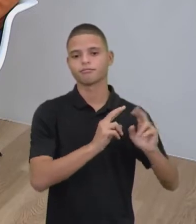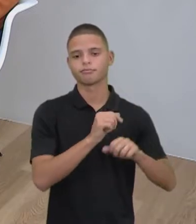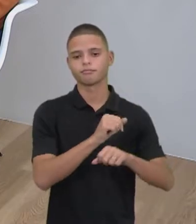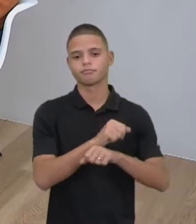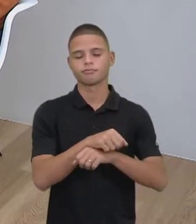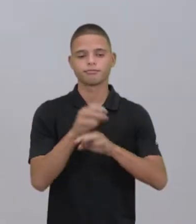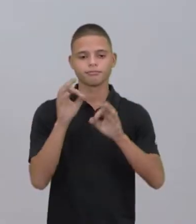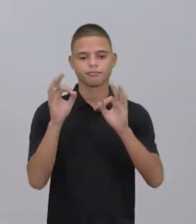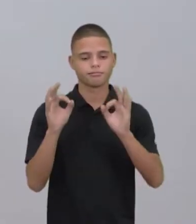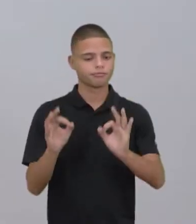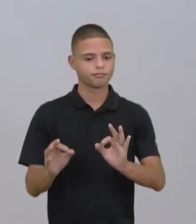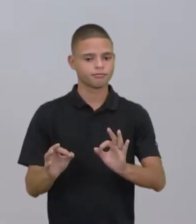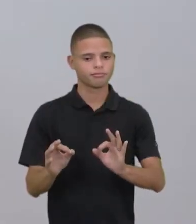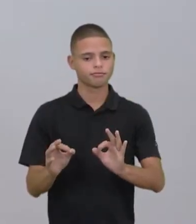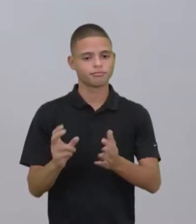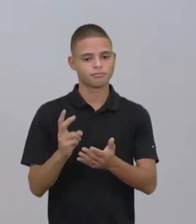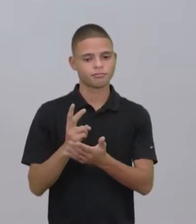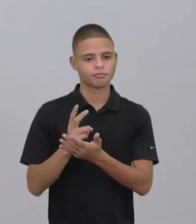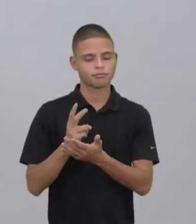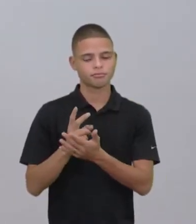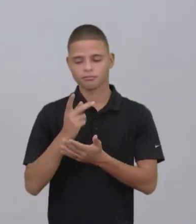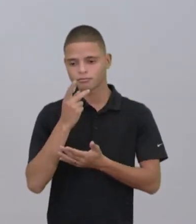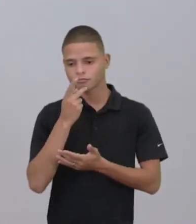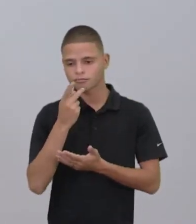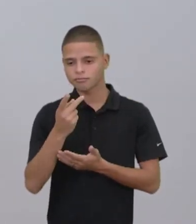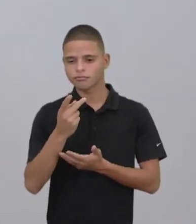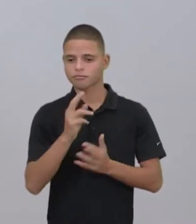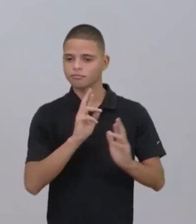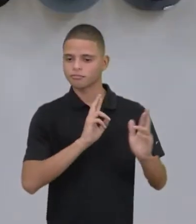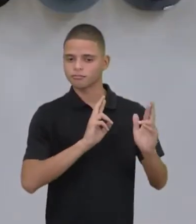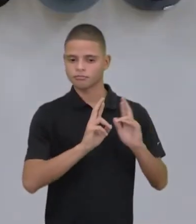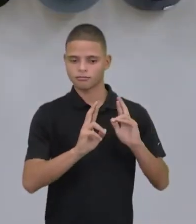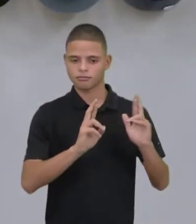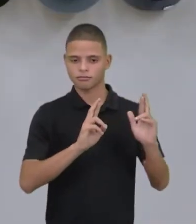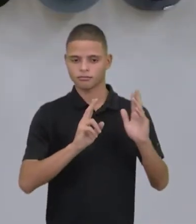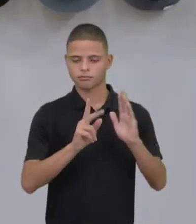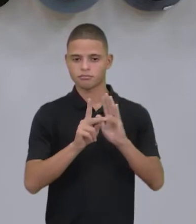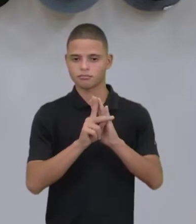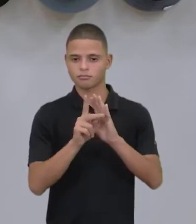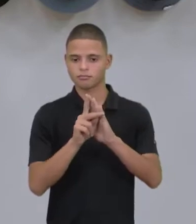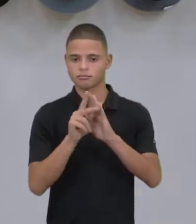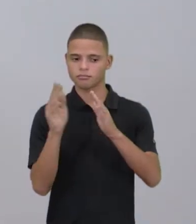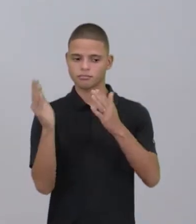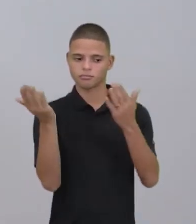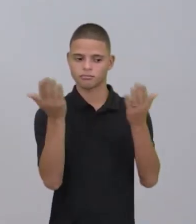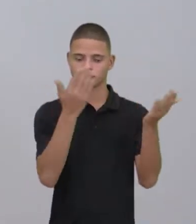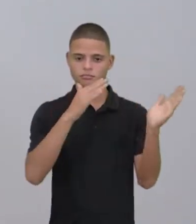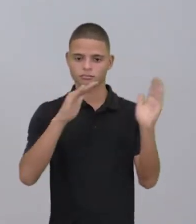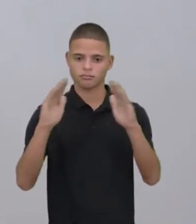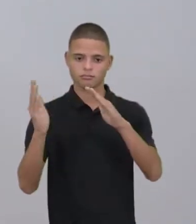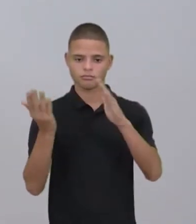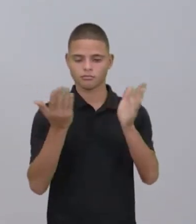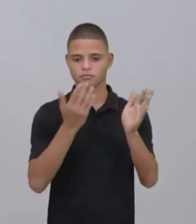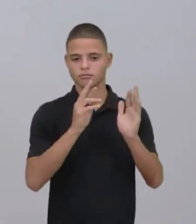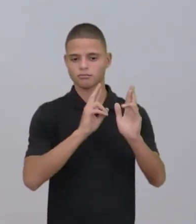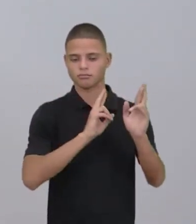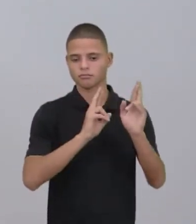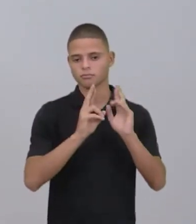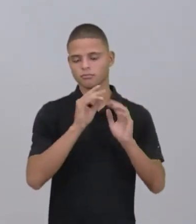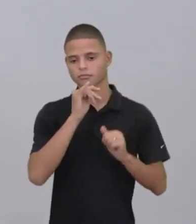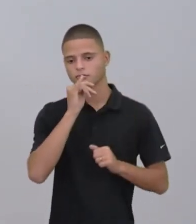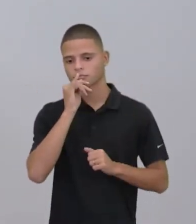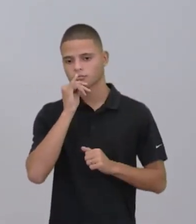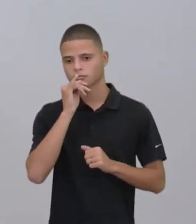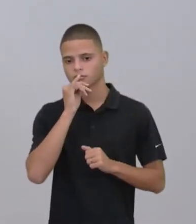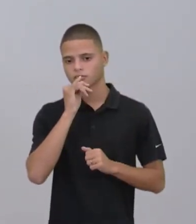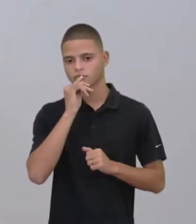certeza, né? Então, sempre quando a gente fala, né, dessa questão aí de meio ambiente, quando a gente fala aí das questões, por exemplo, de